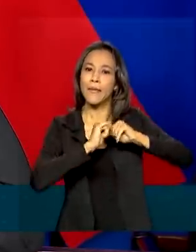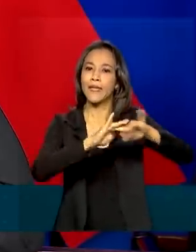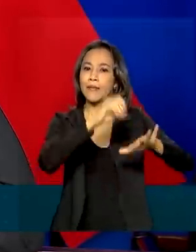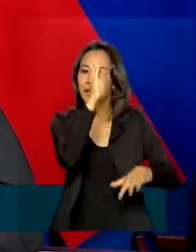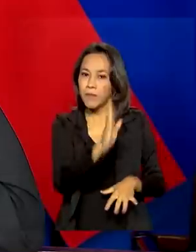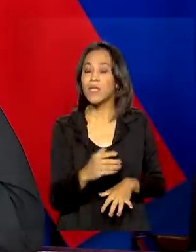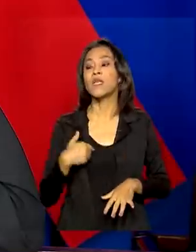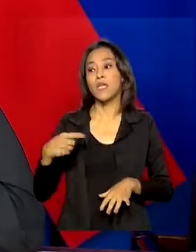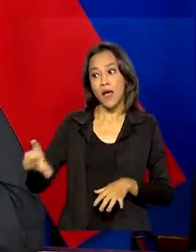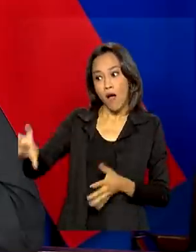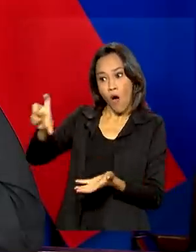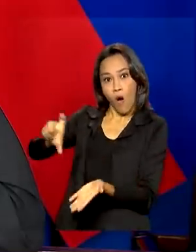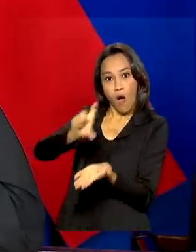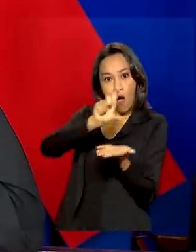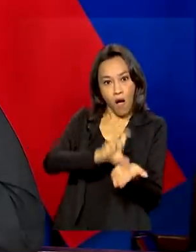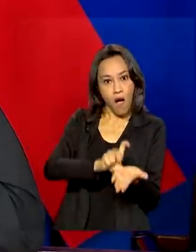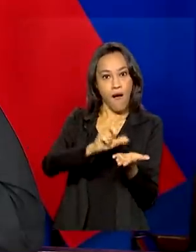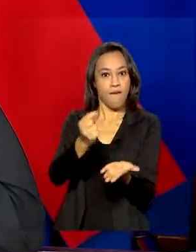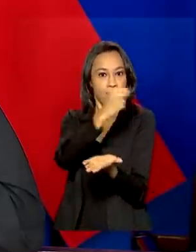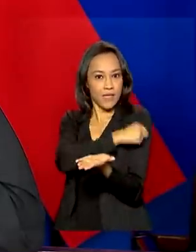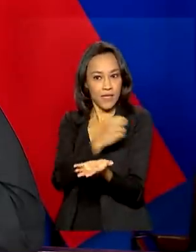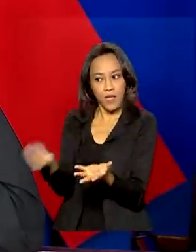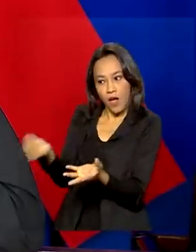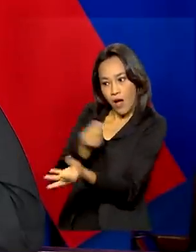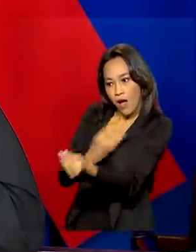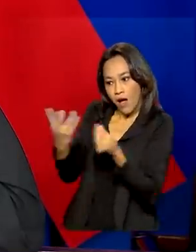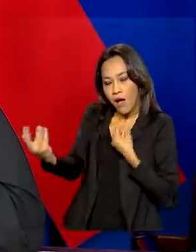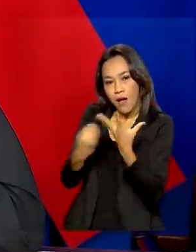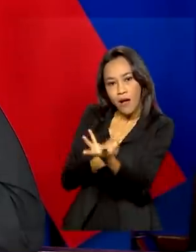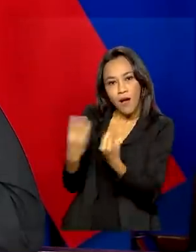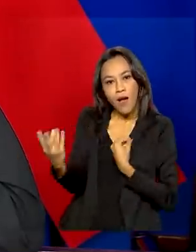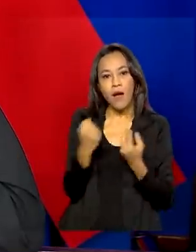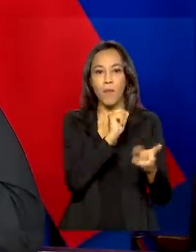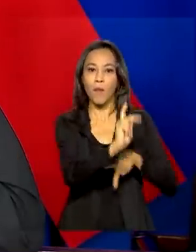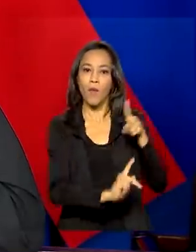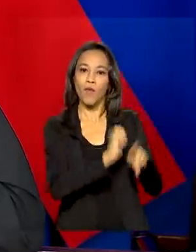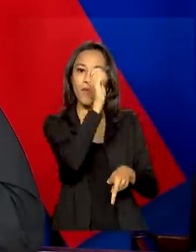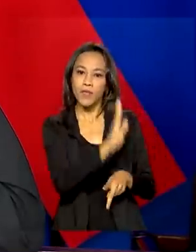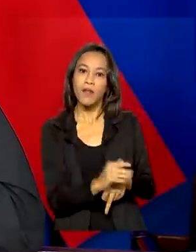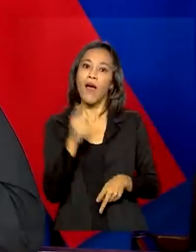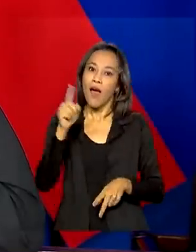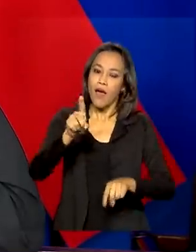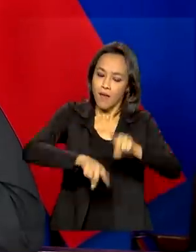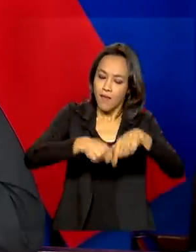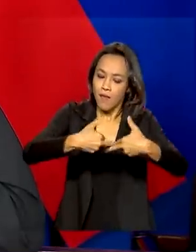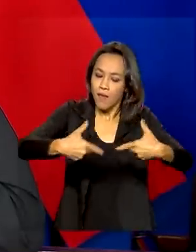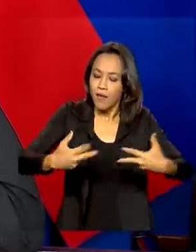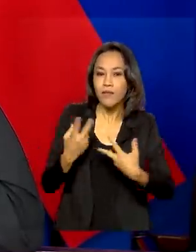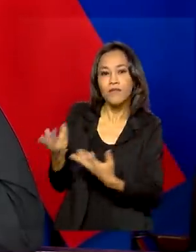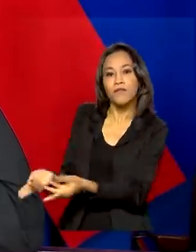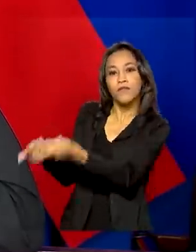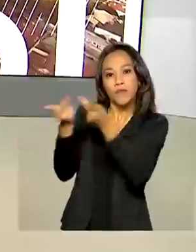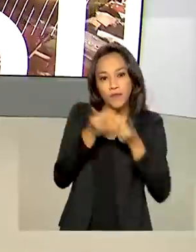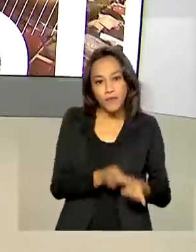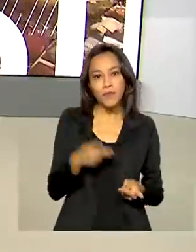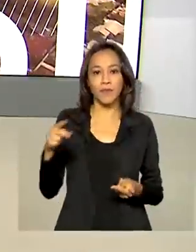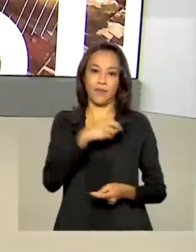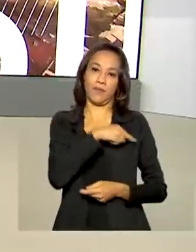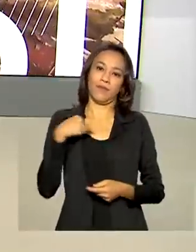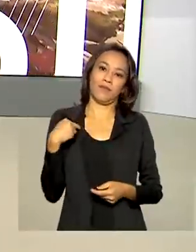das vacinas oferecidas à população brasileira é produzida com insumos originários da China.